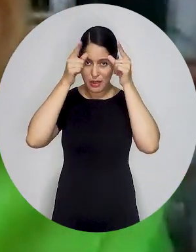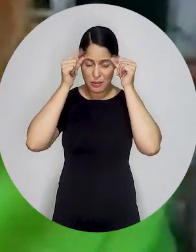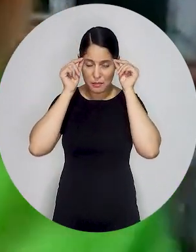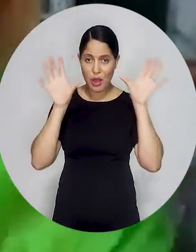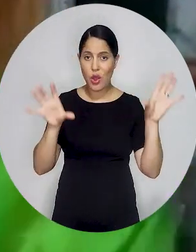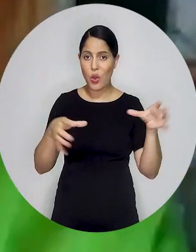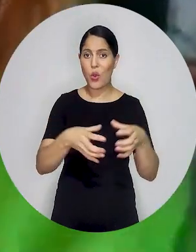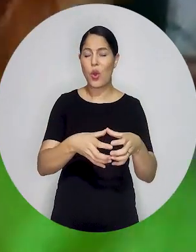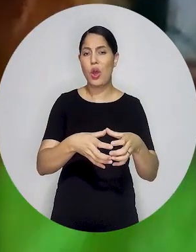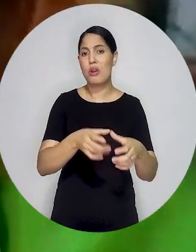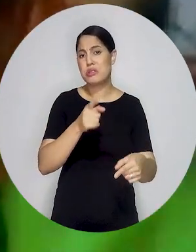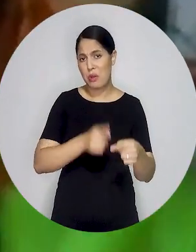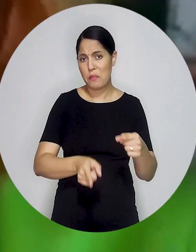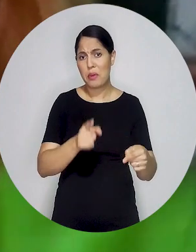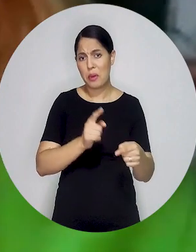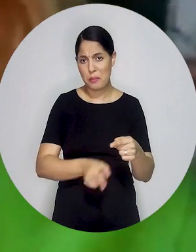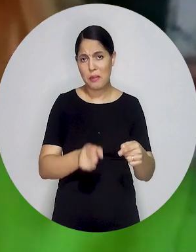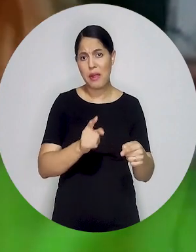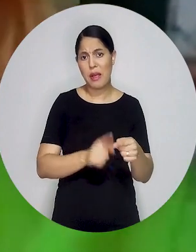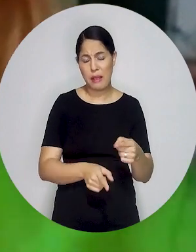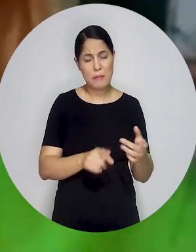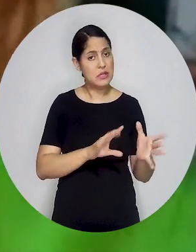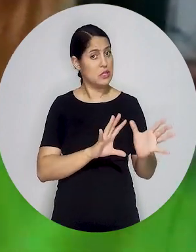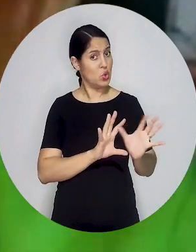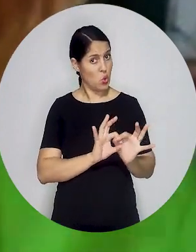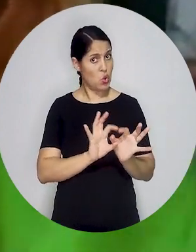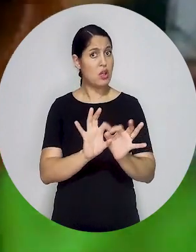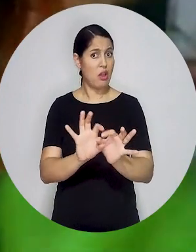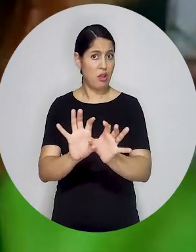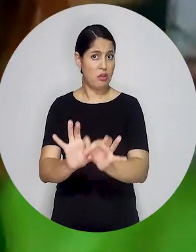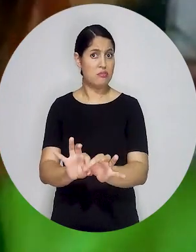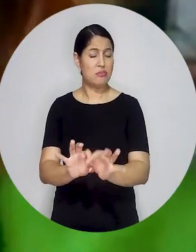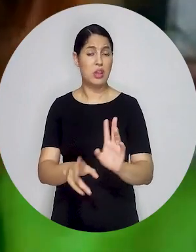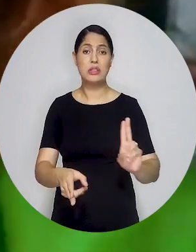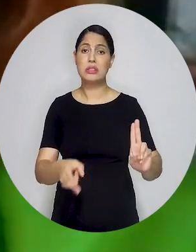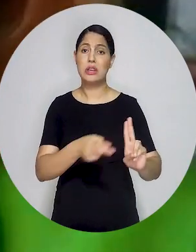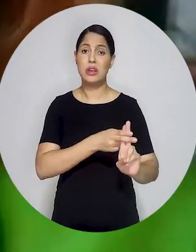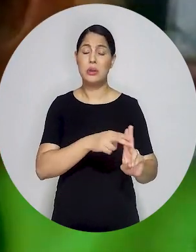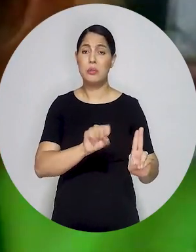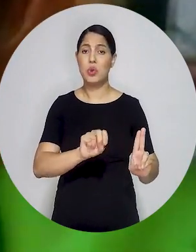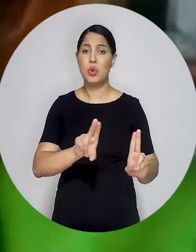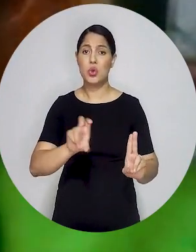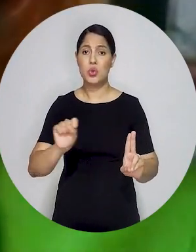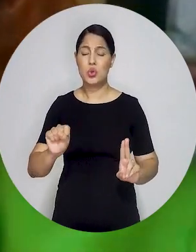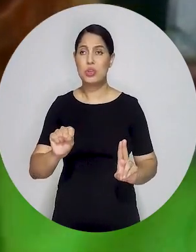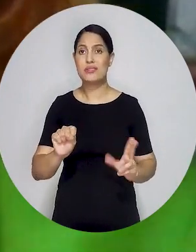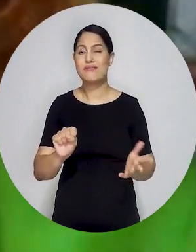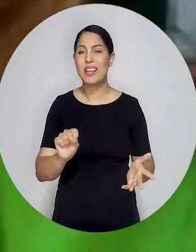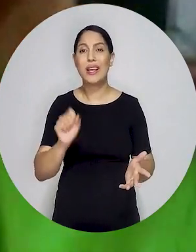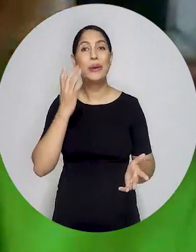toda a equipe de enfermagem. Então, resolveria para o SUS,